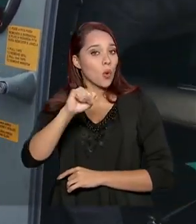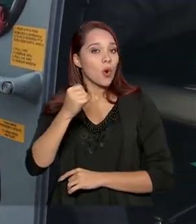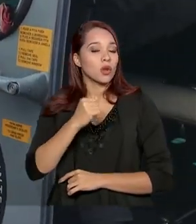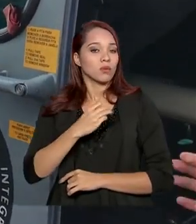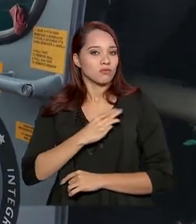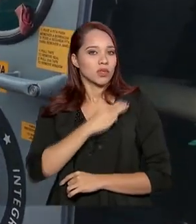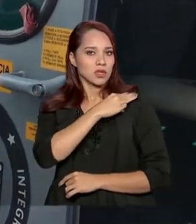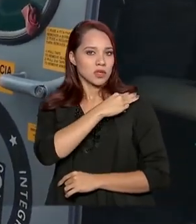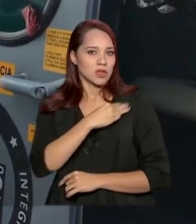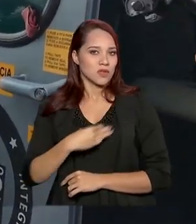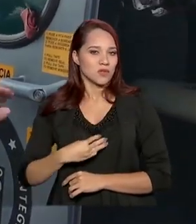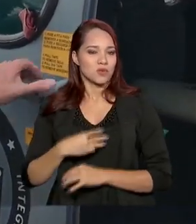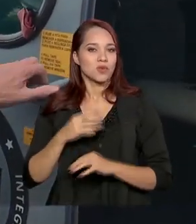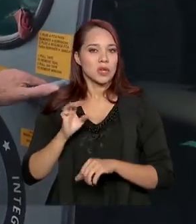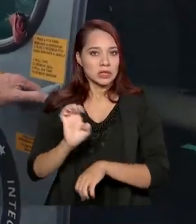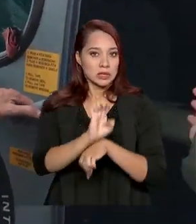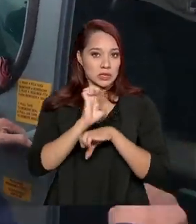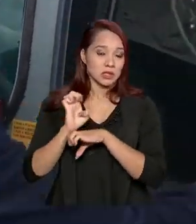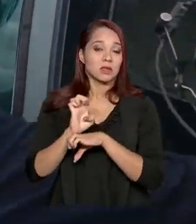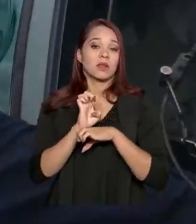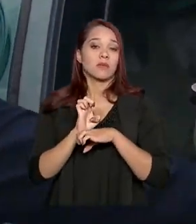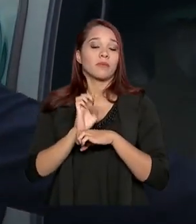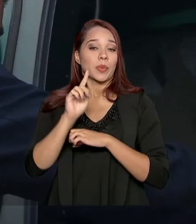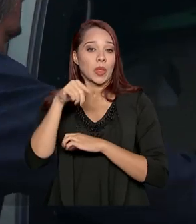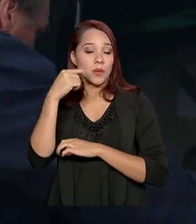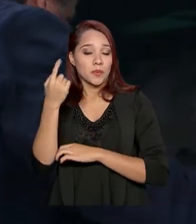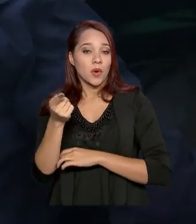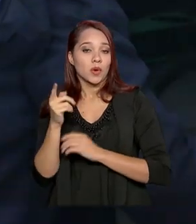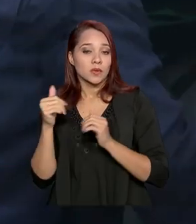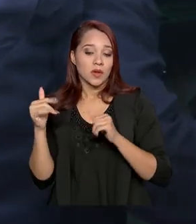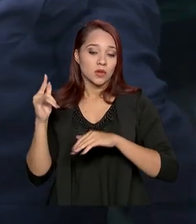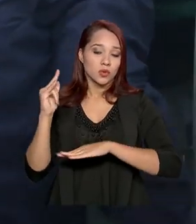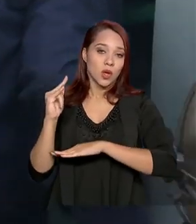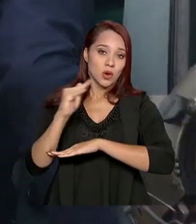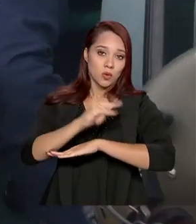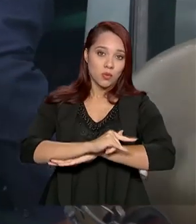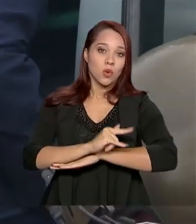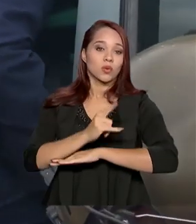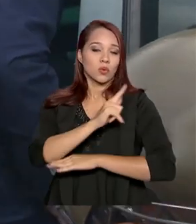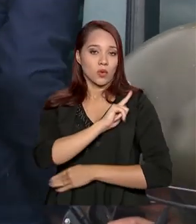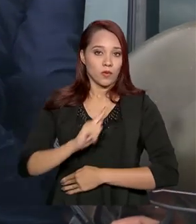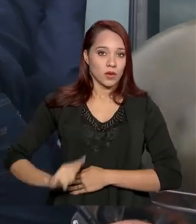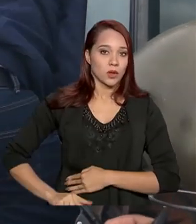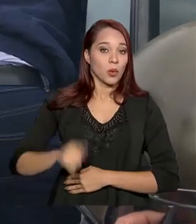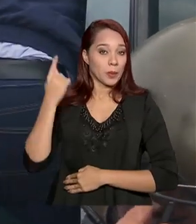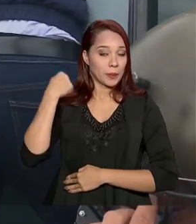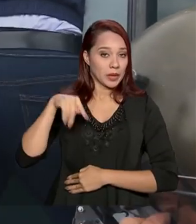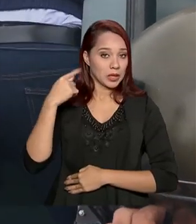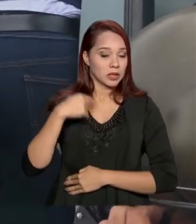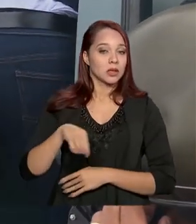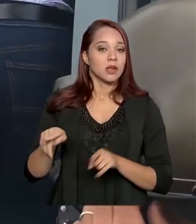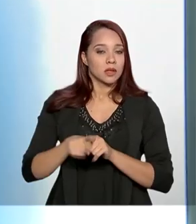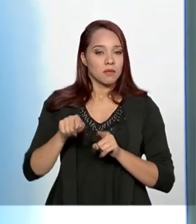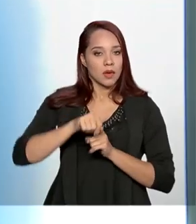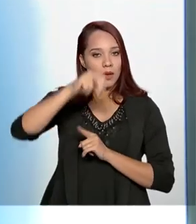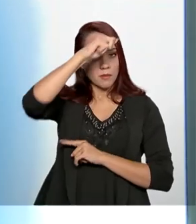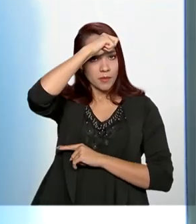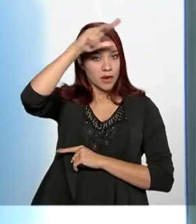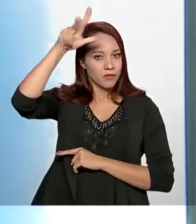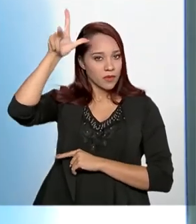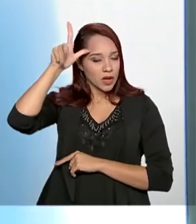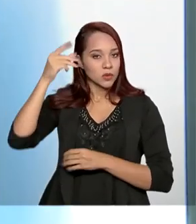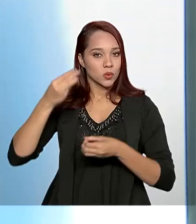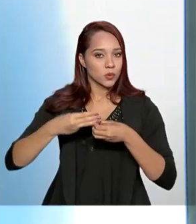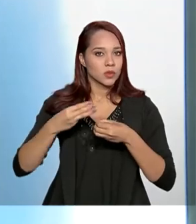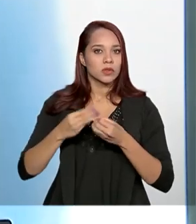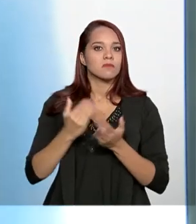Depois do sobrevoo, o presidente se reúne aqui no aeroporto com o governador de Minas Gerais, Romeu Zema, e com os prefeitos dos municípios mais